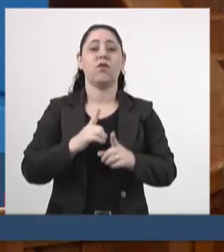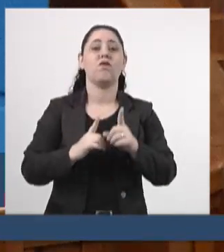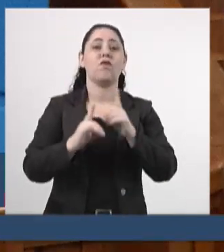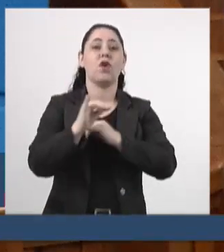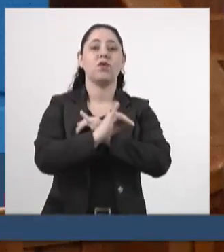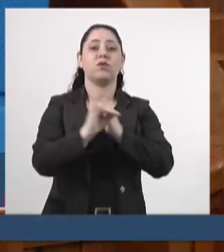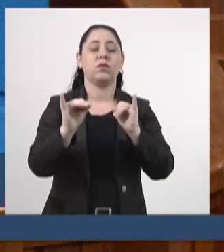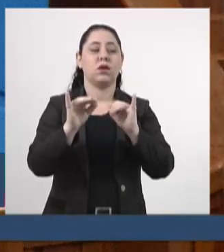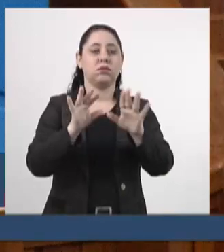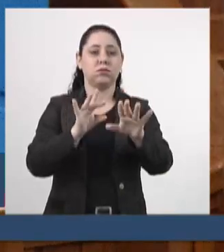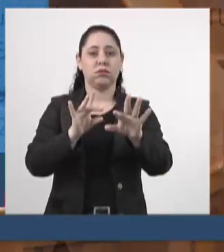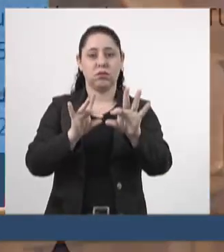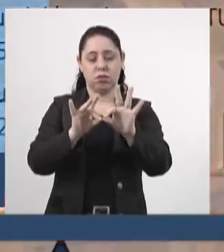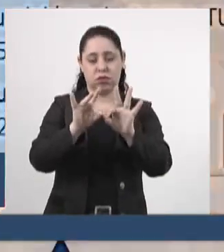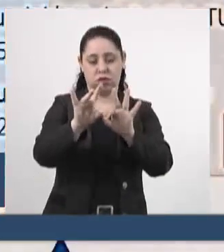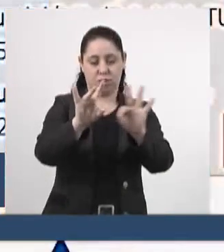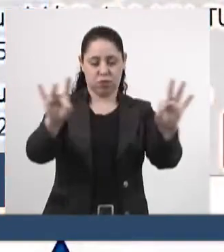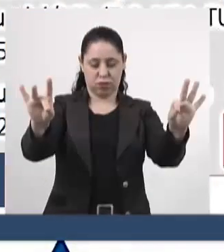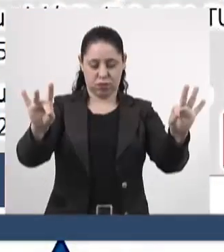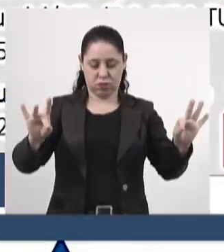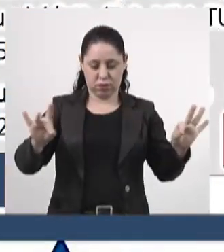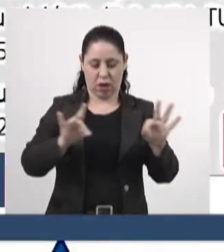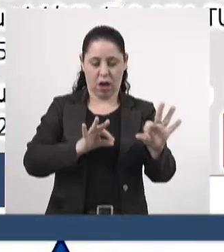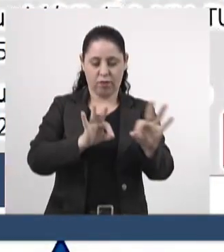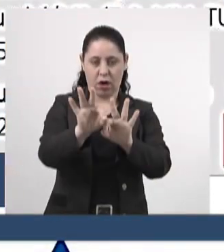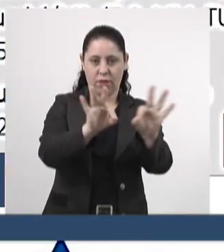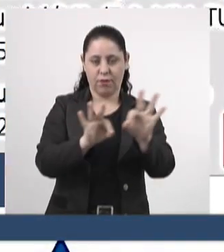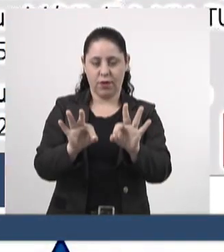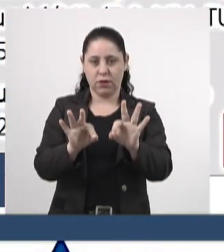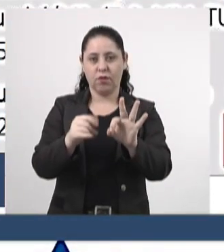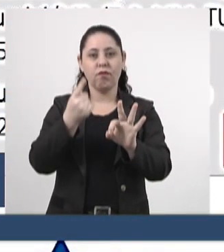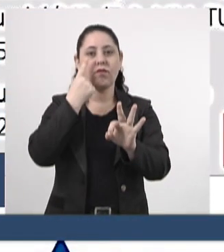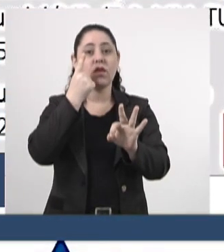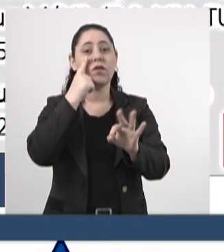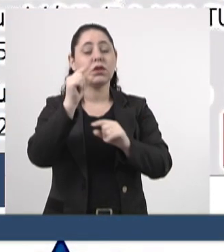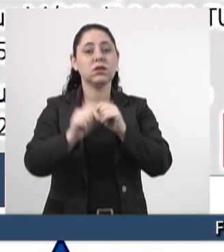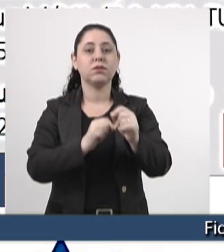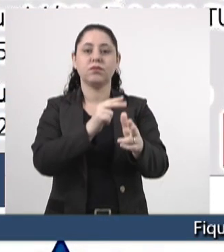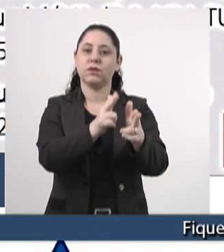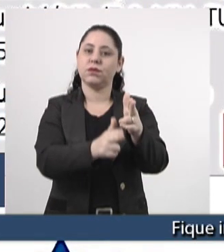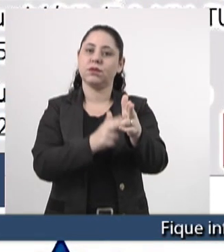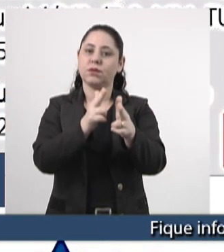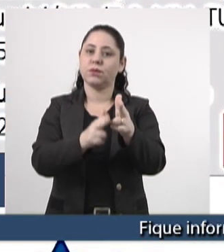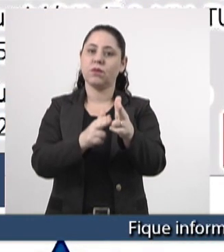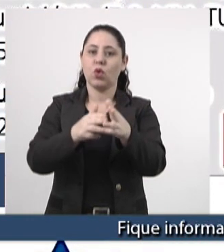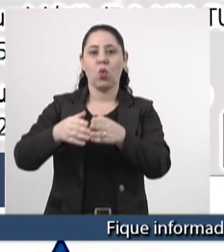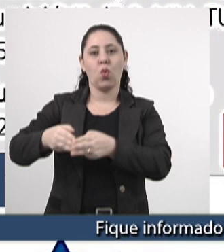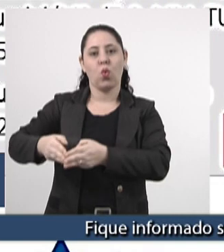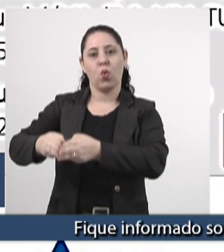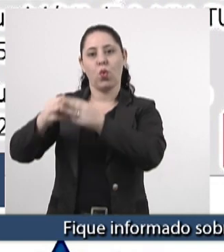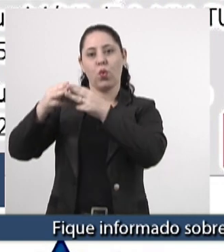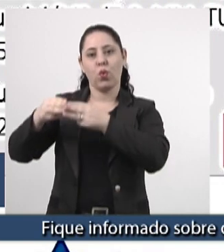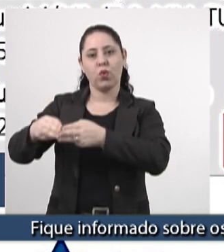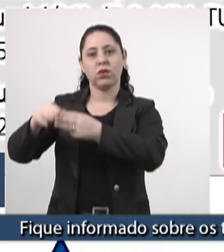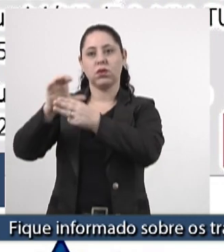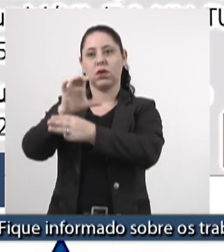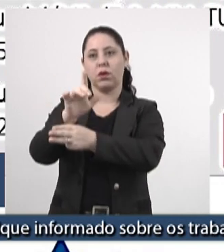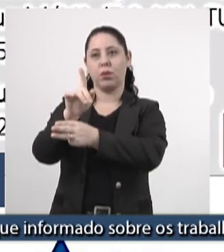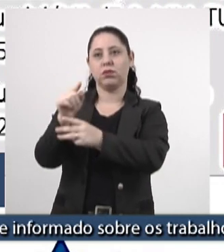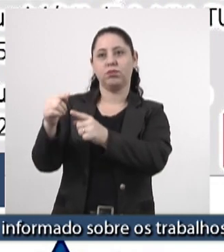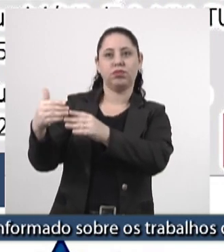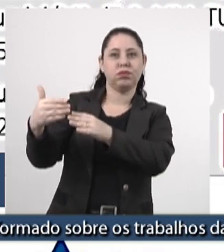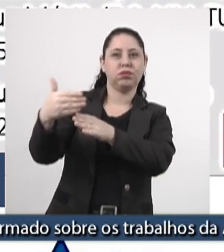traçado dessa ferrovia. Verifiquem que essa ferrovia sai em Corumbá, passa por Campo Grande,